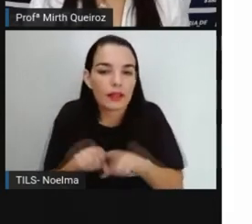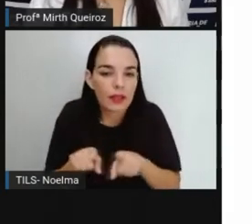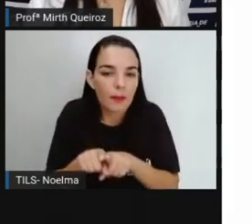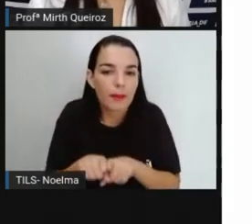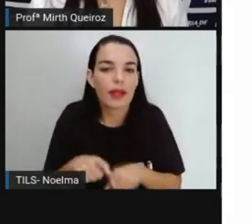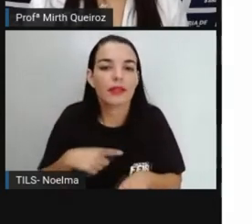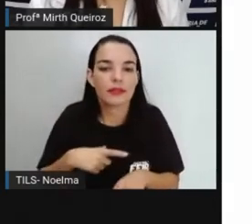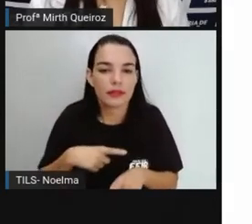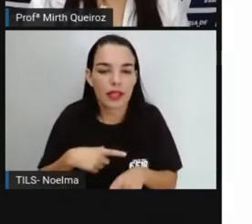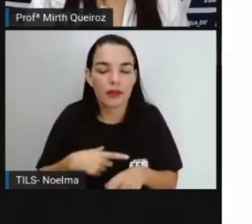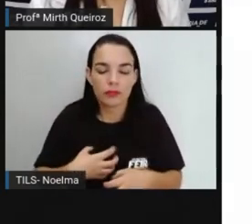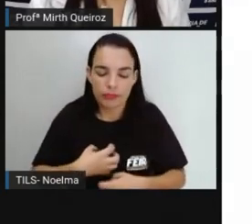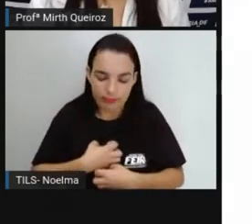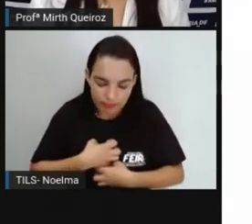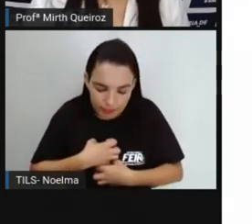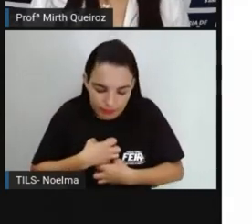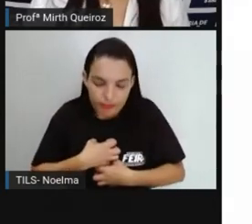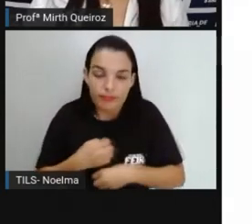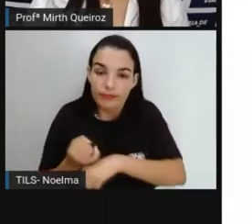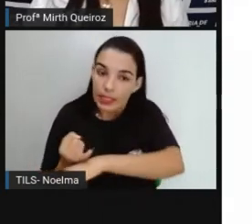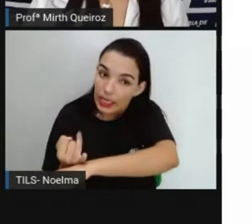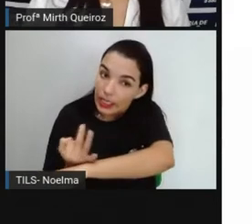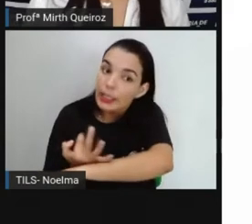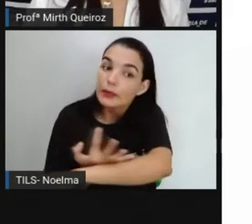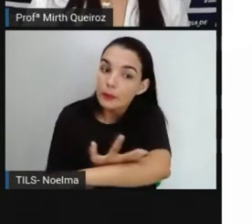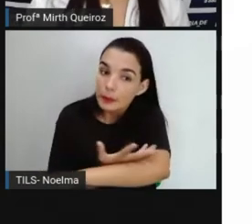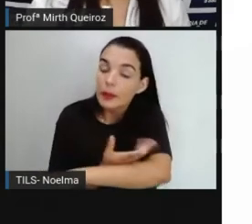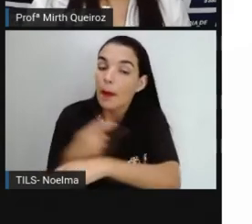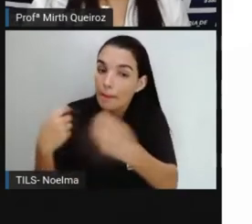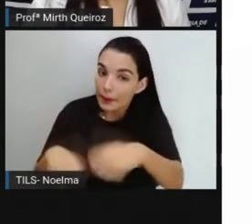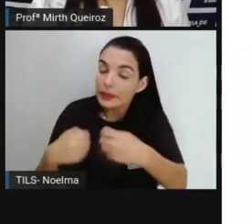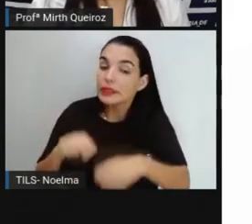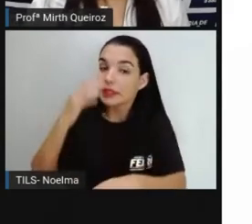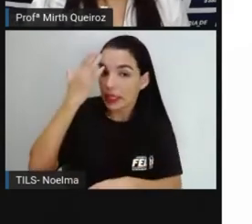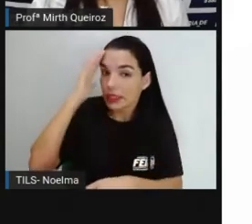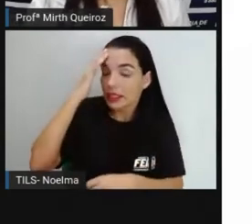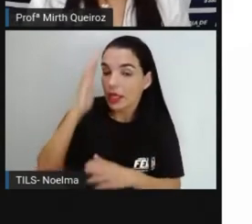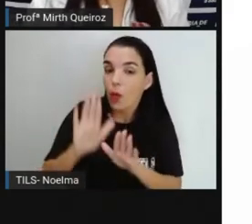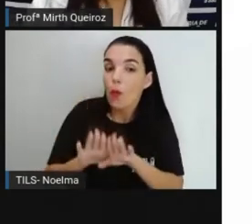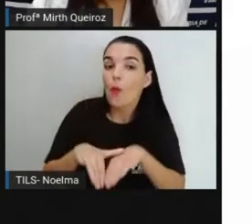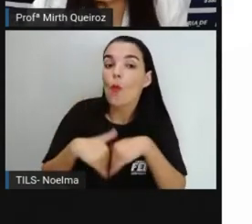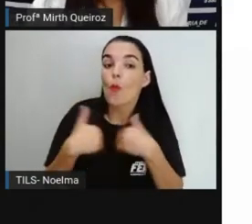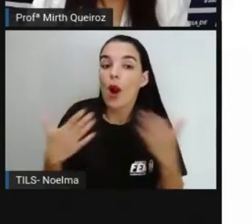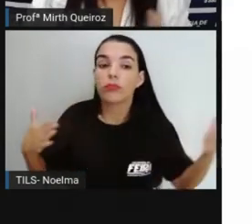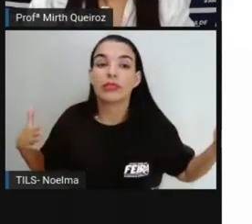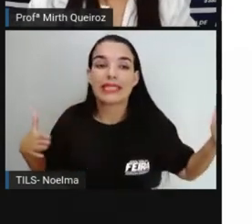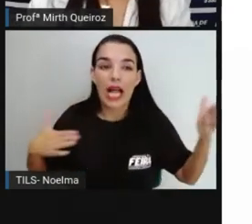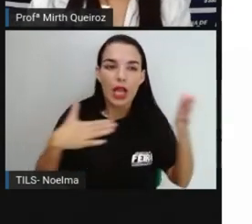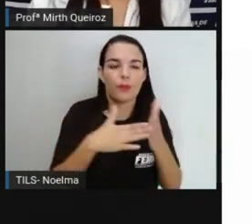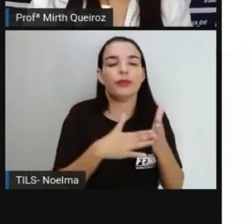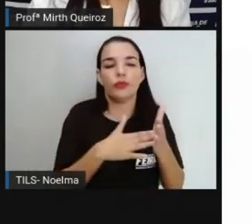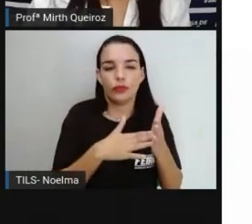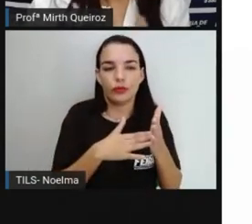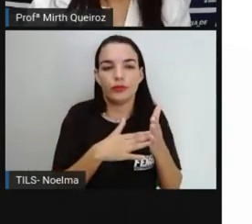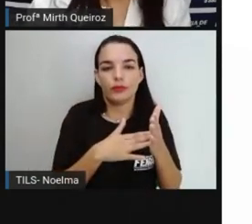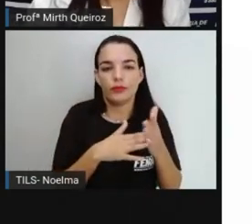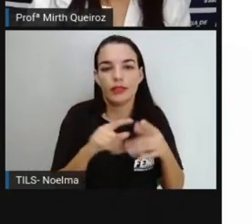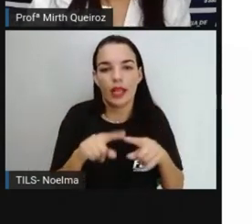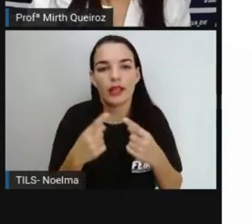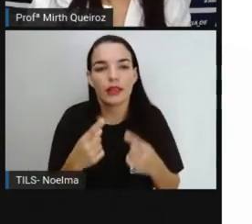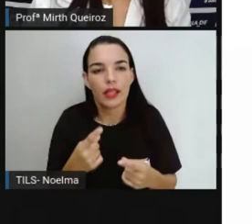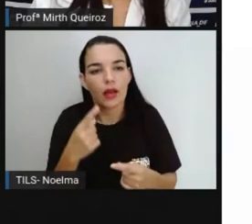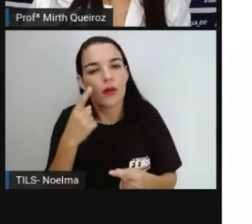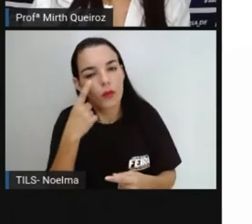emoções Com os seus sentimentos A gente precisa entender quais são os nossos limites Você está sabendo aí, você está